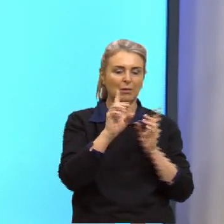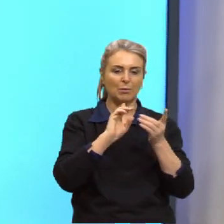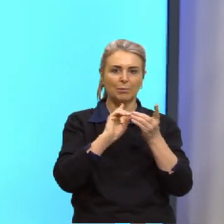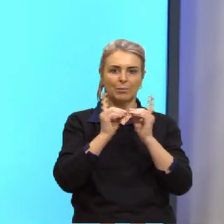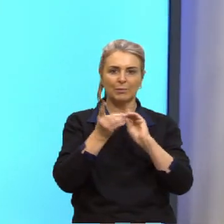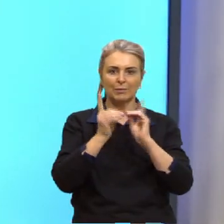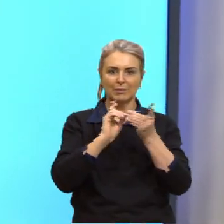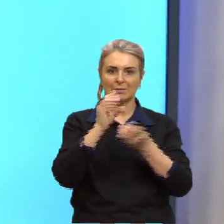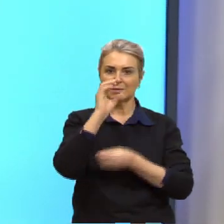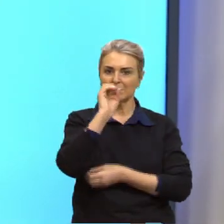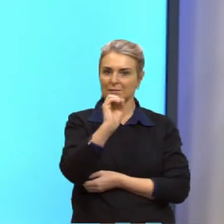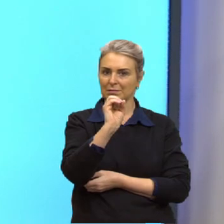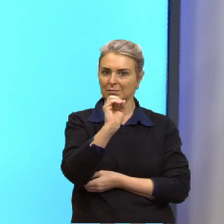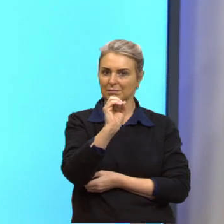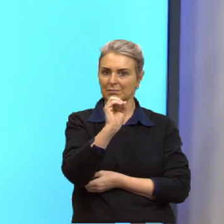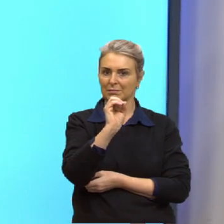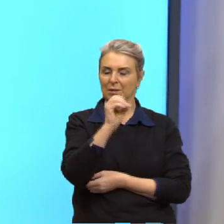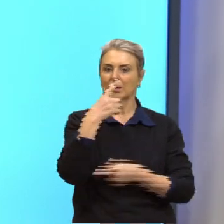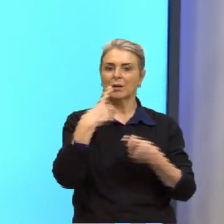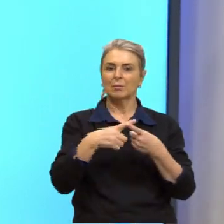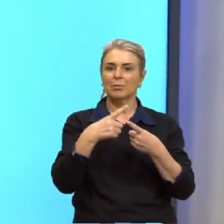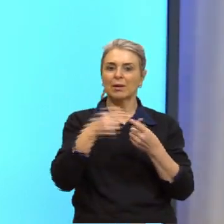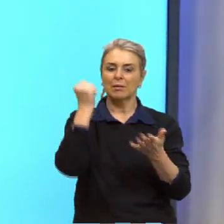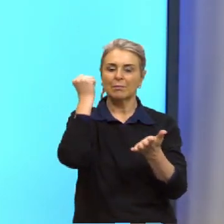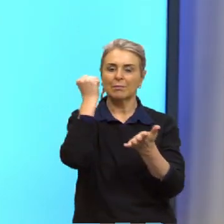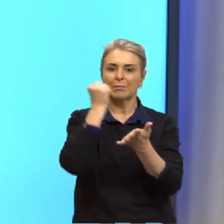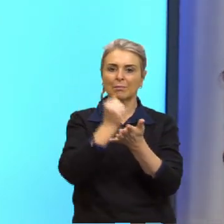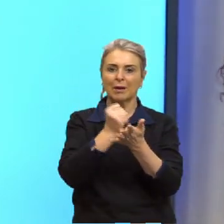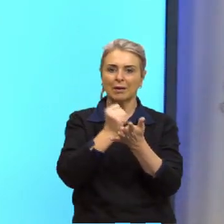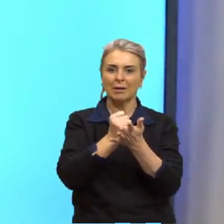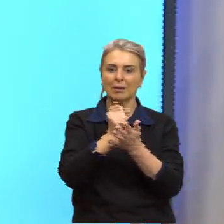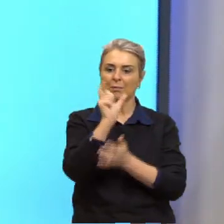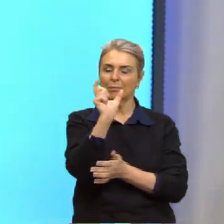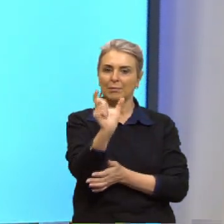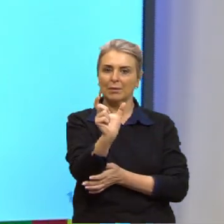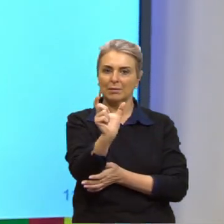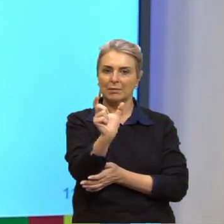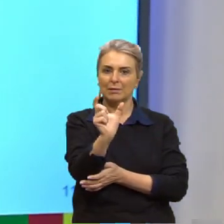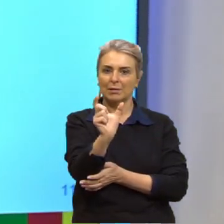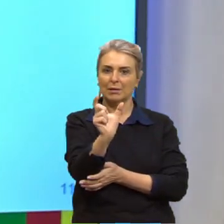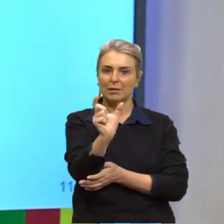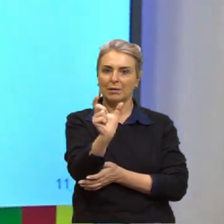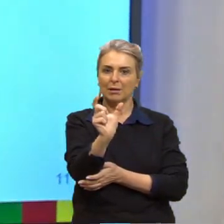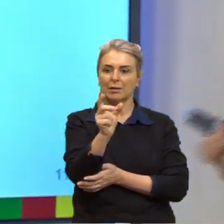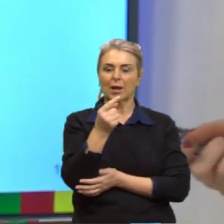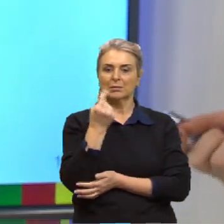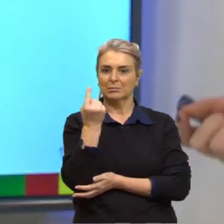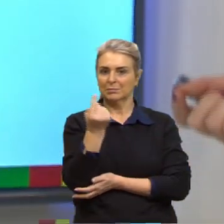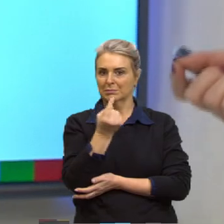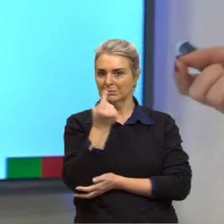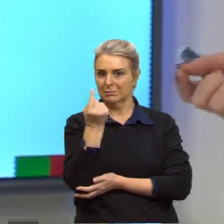zero, tá? Que ela é uma demarcação de que aquela palavra encontra-se no singular.